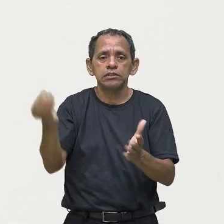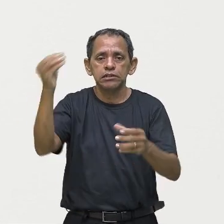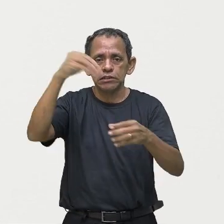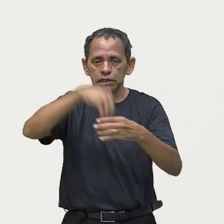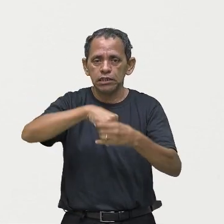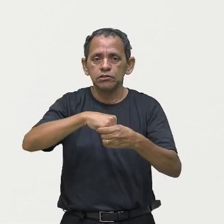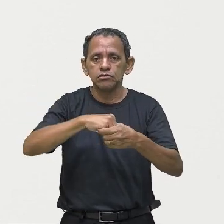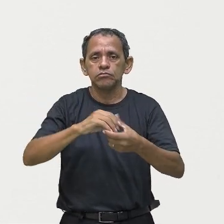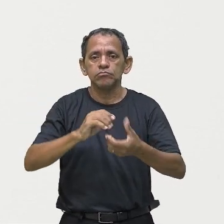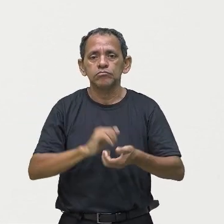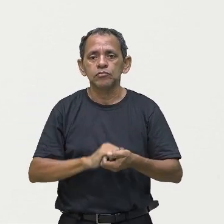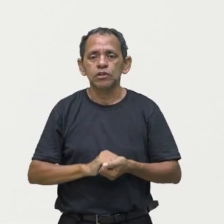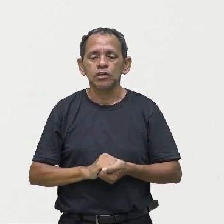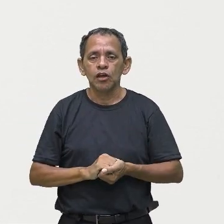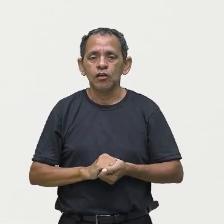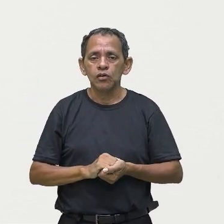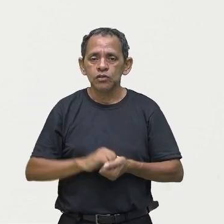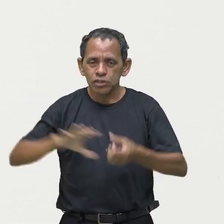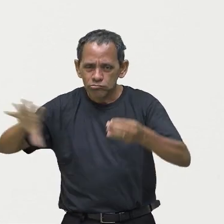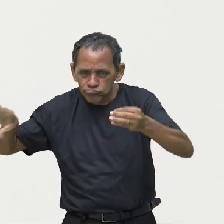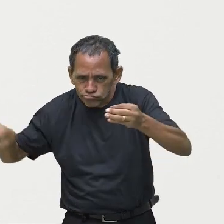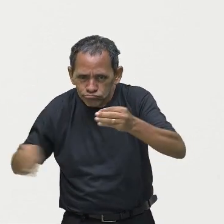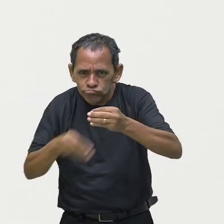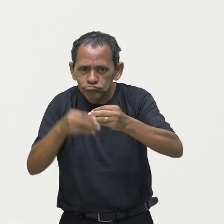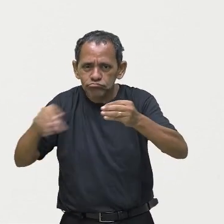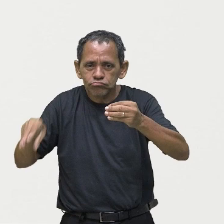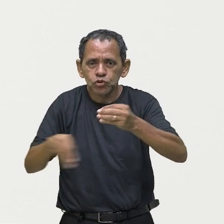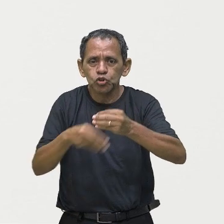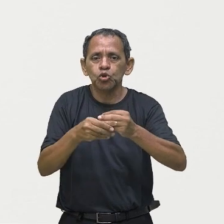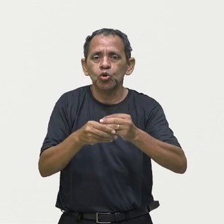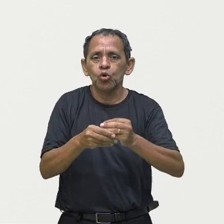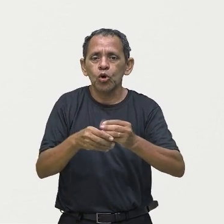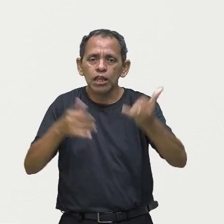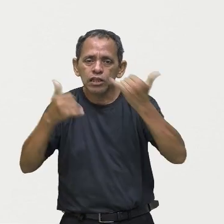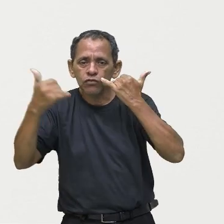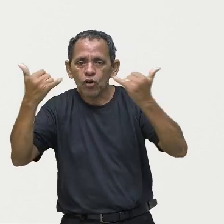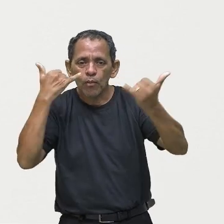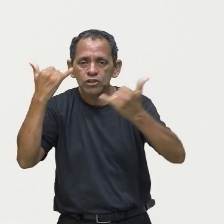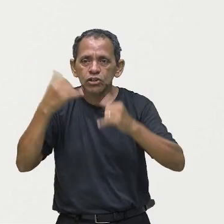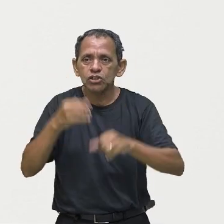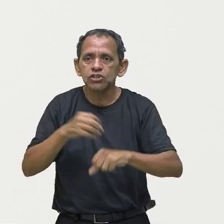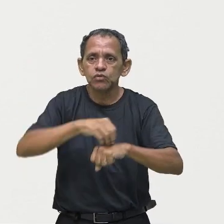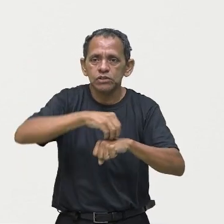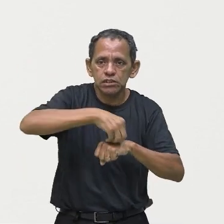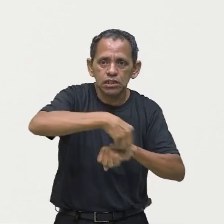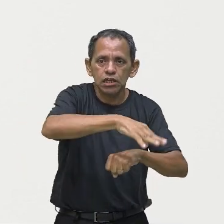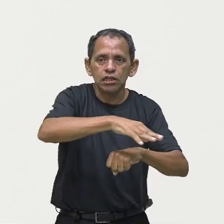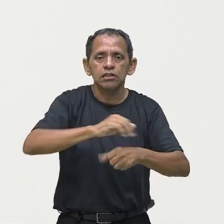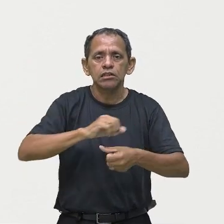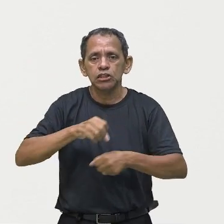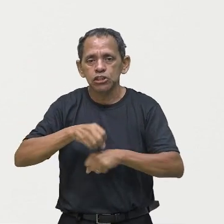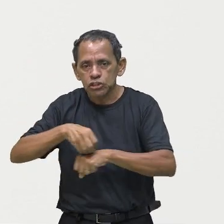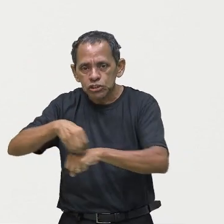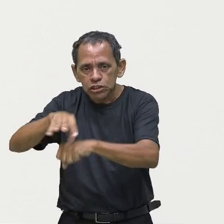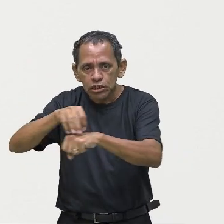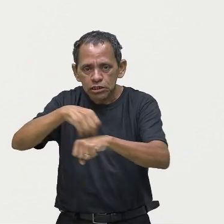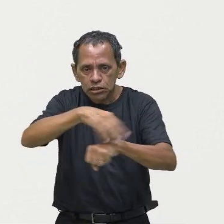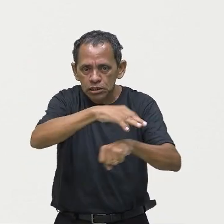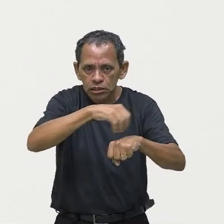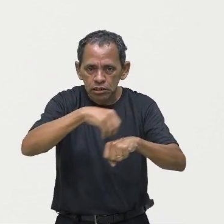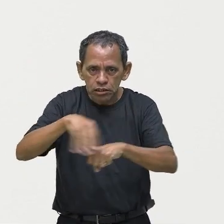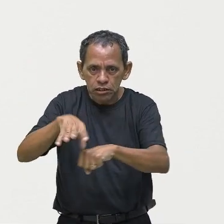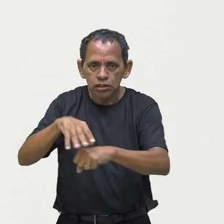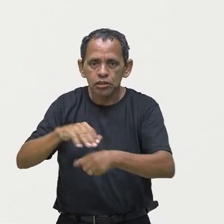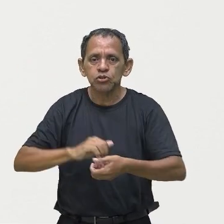você quer transmitir para alguém apresentar e você vai juntar em uma tabela só, quem for